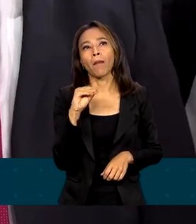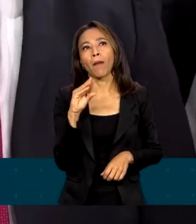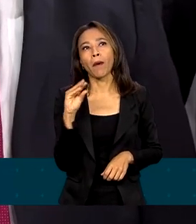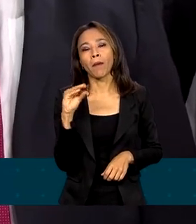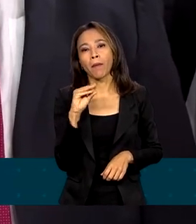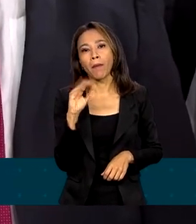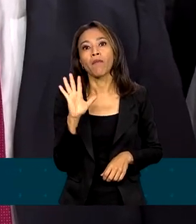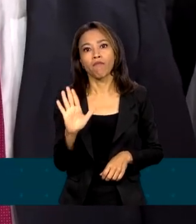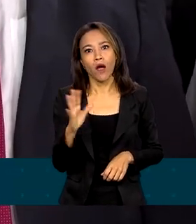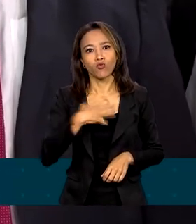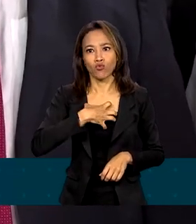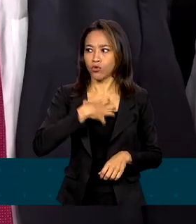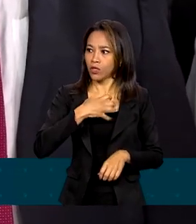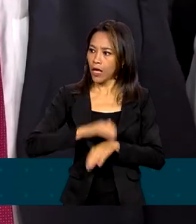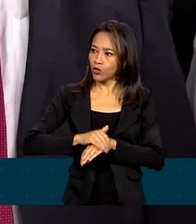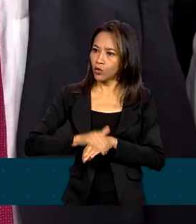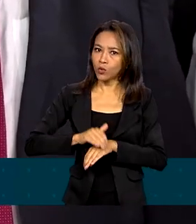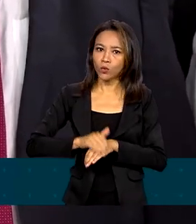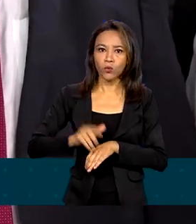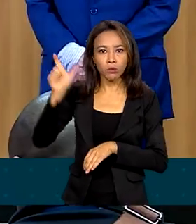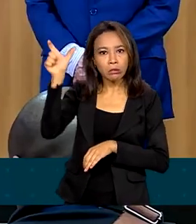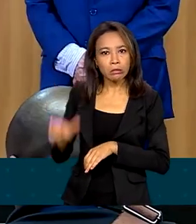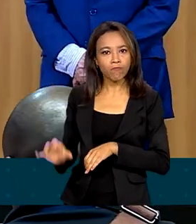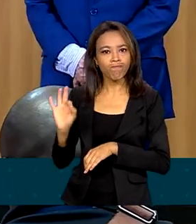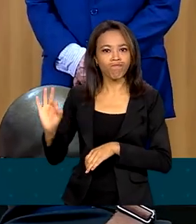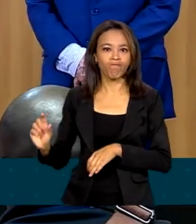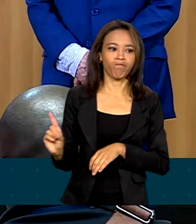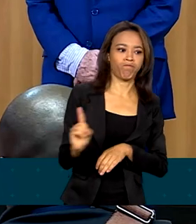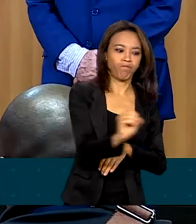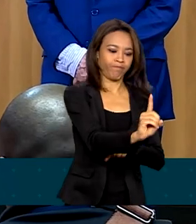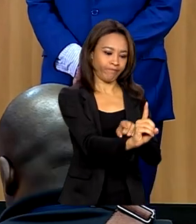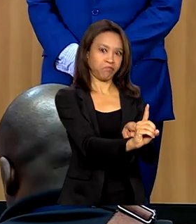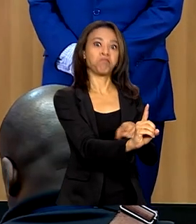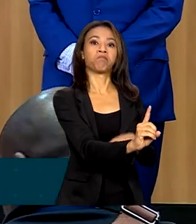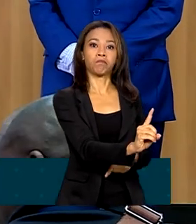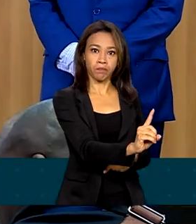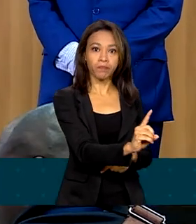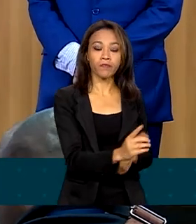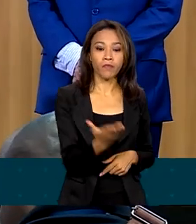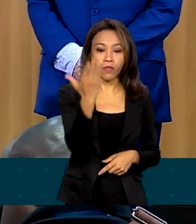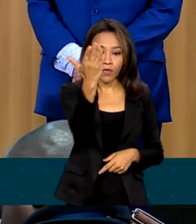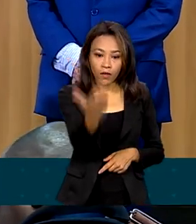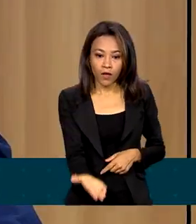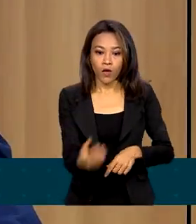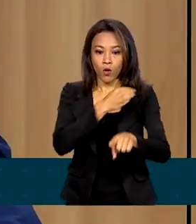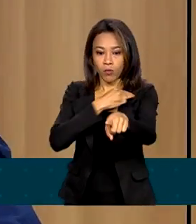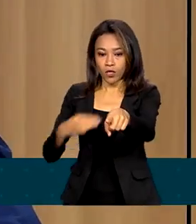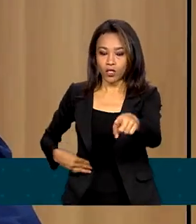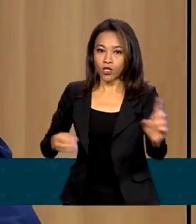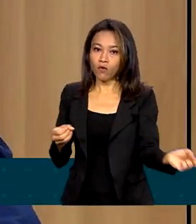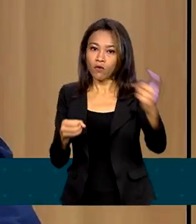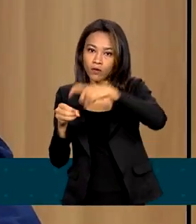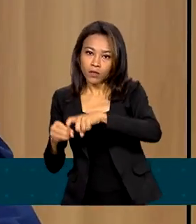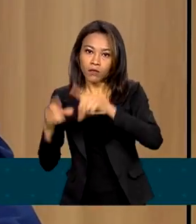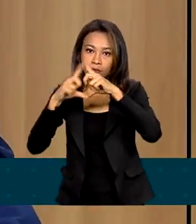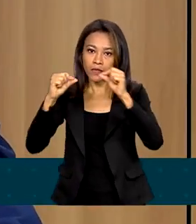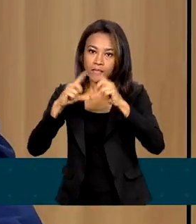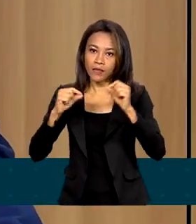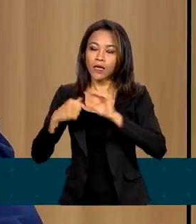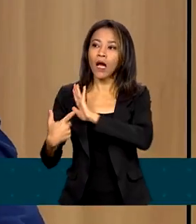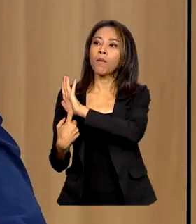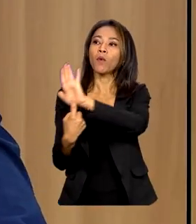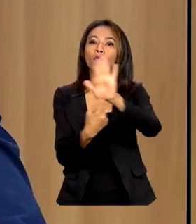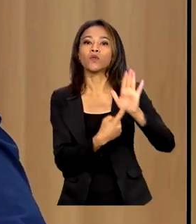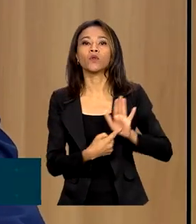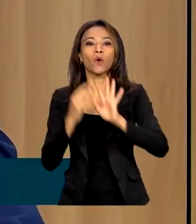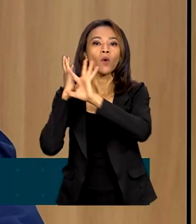mas gestos e atitudes concretas. De volta à Brasília, o ministro Flávio Dino apresentou um balanço do